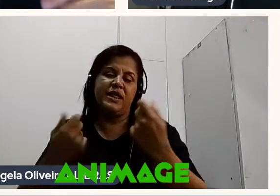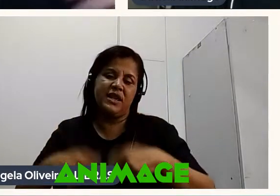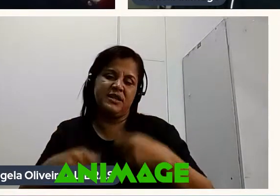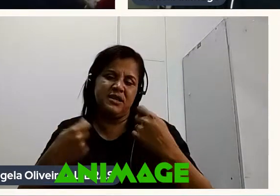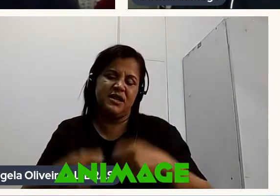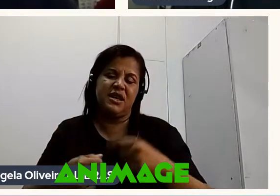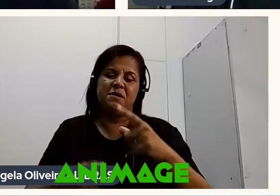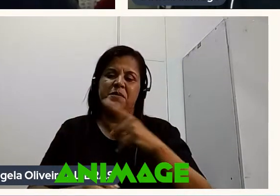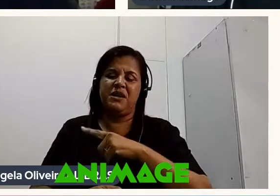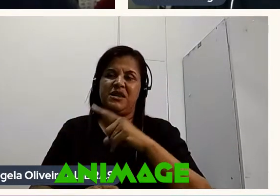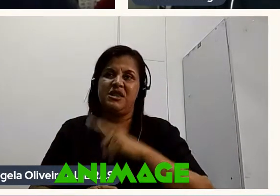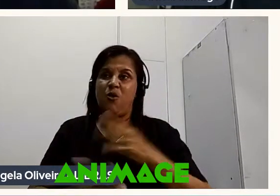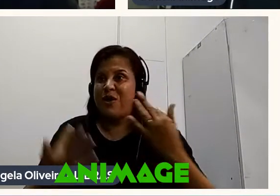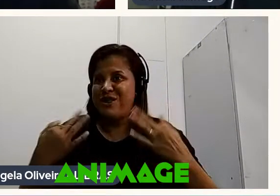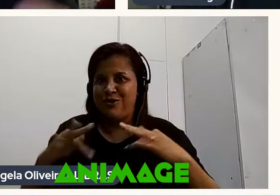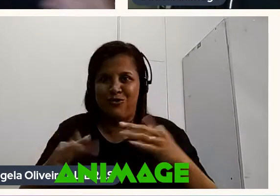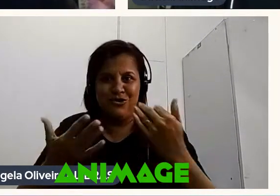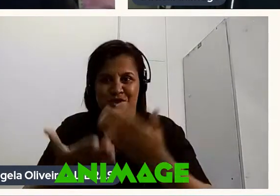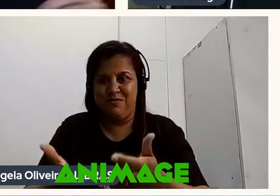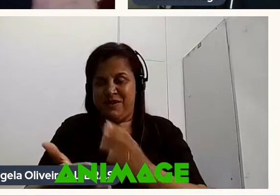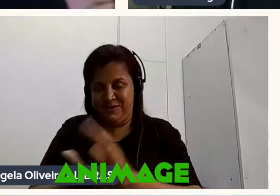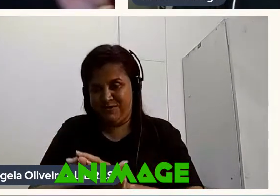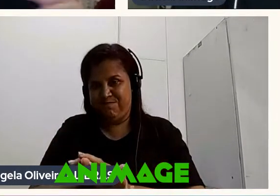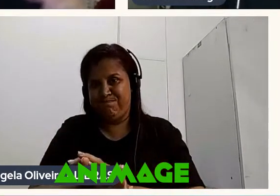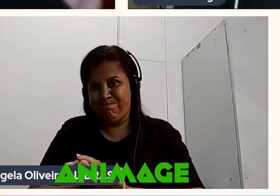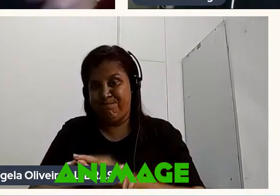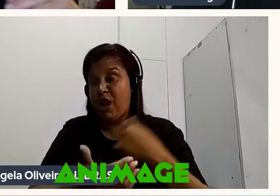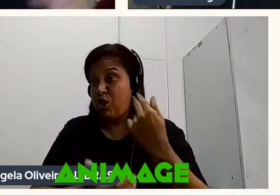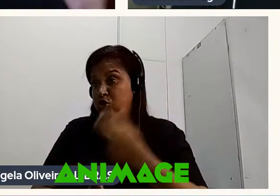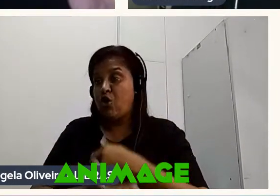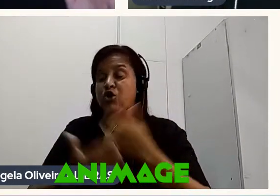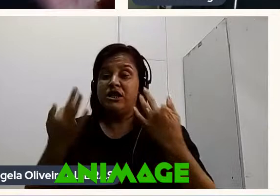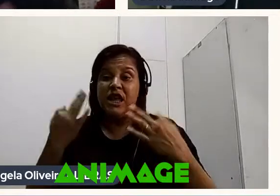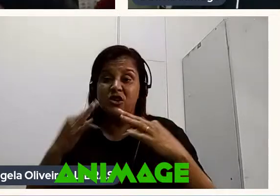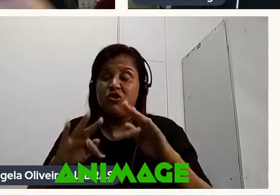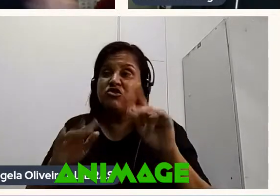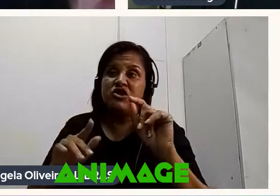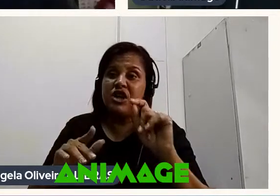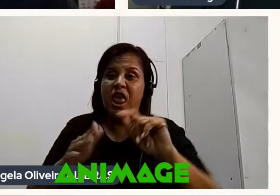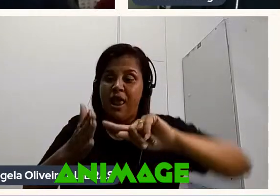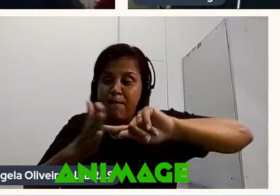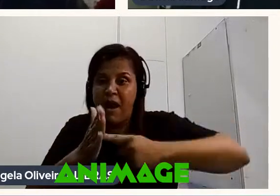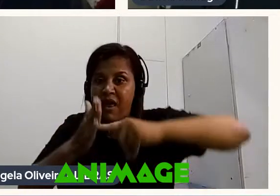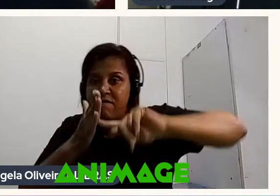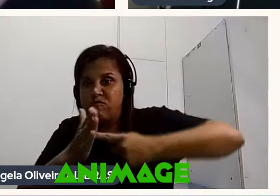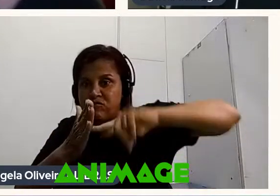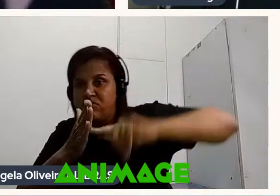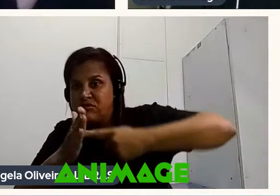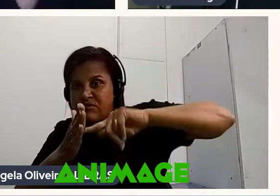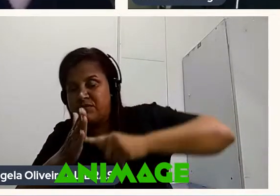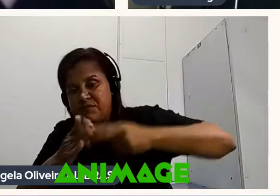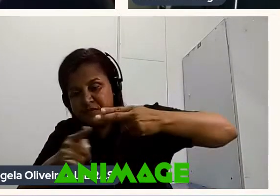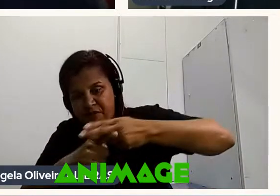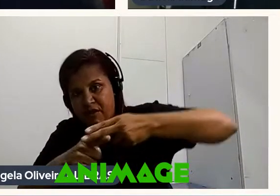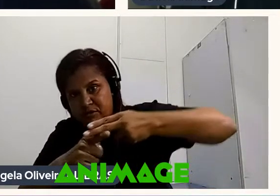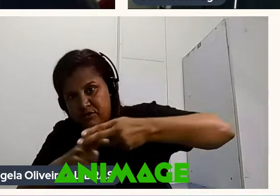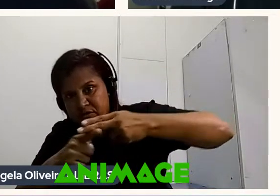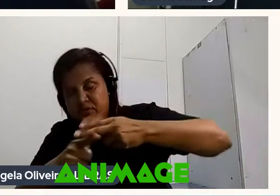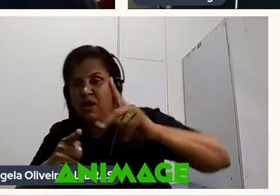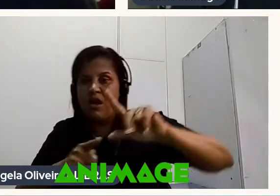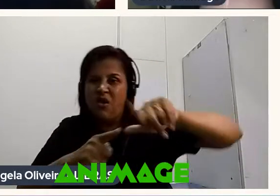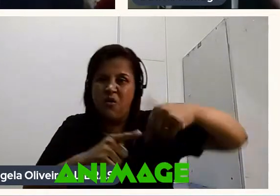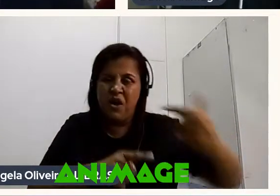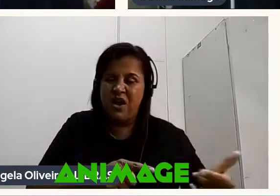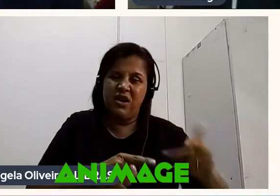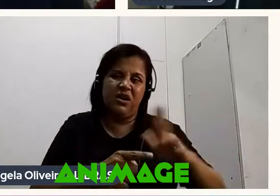uma tecnologia Para isso Sabe Nossa tecnologia Lá era Parafusadeira E Serra Tico-Tico Sabe E o resto É